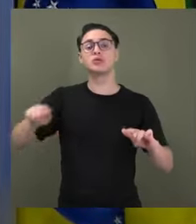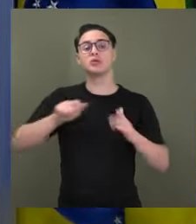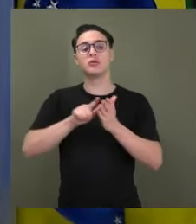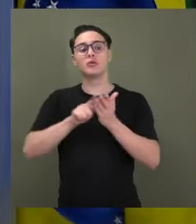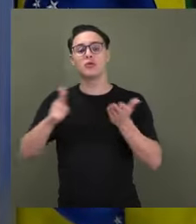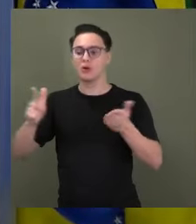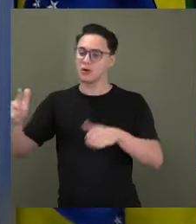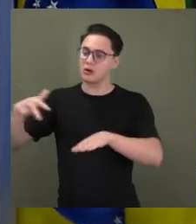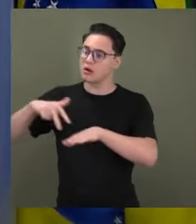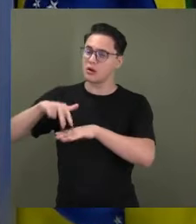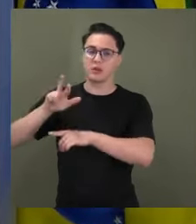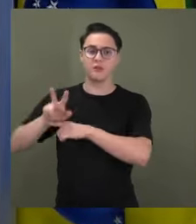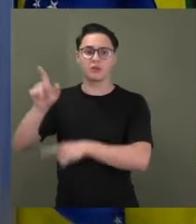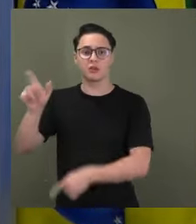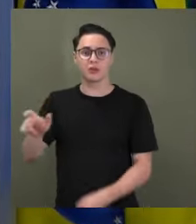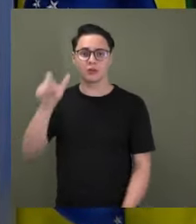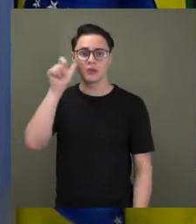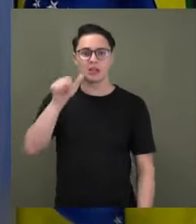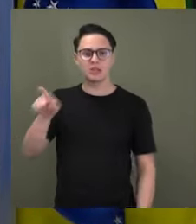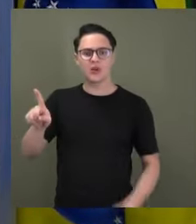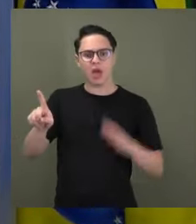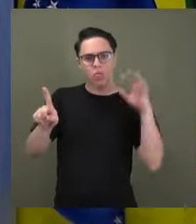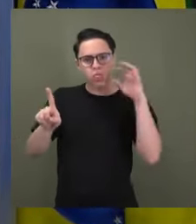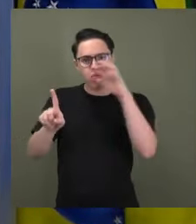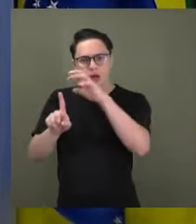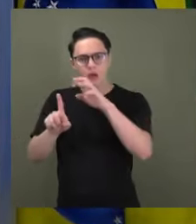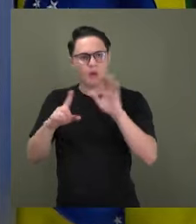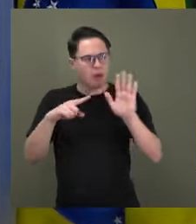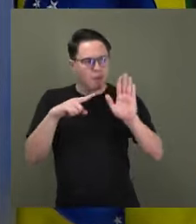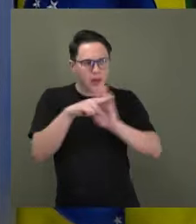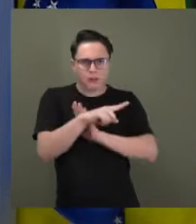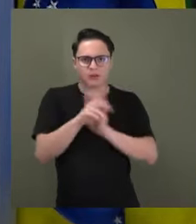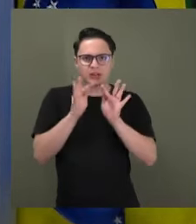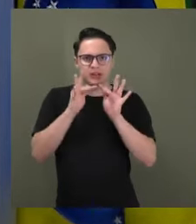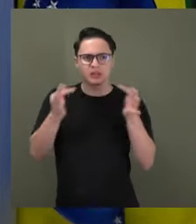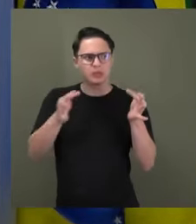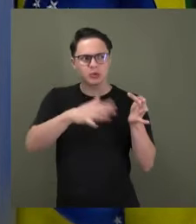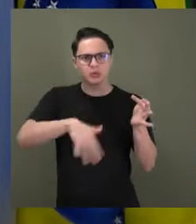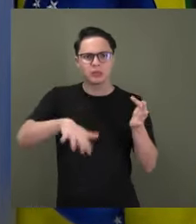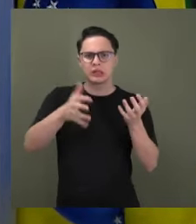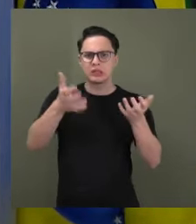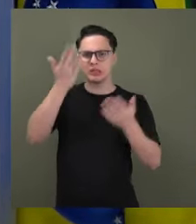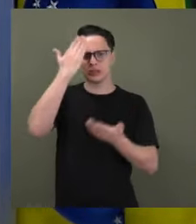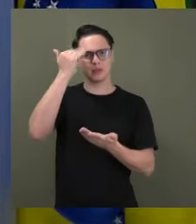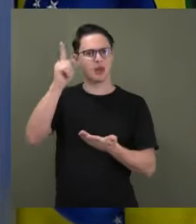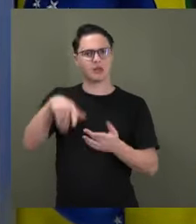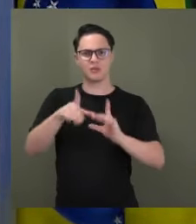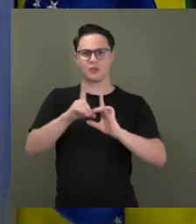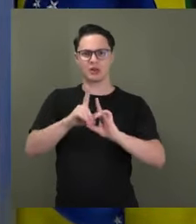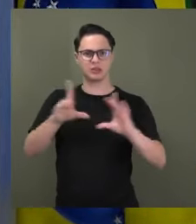manifestarem sobre isso? É uma intimidação numa pergunta que todo mundo queria saber, faz parte da democracia.